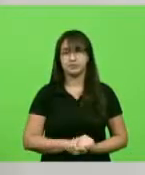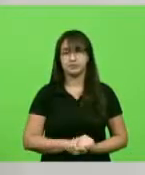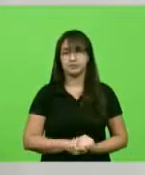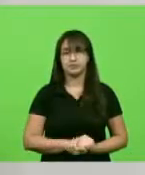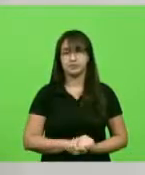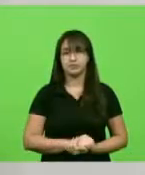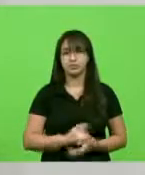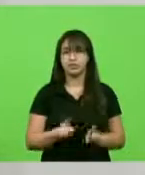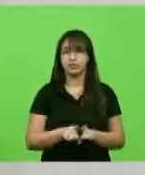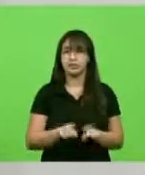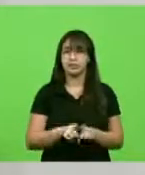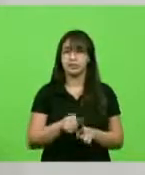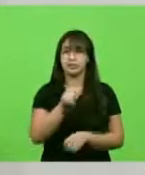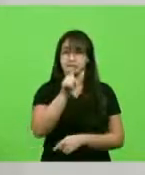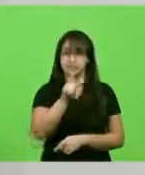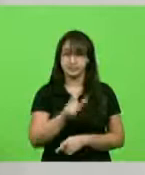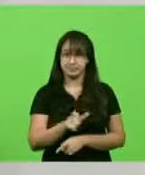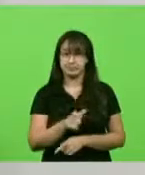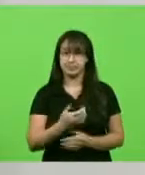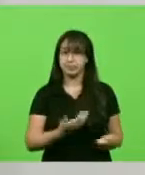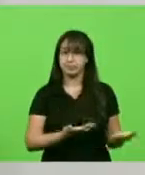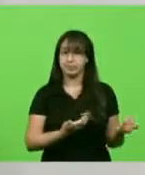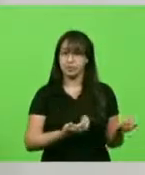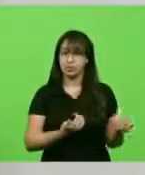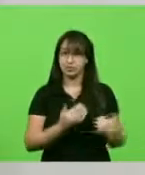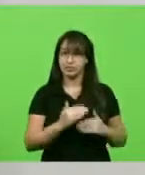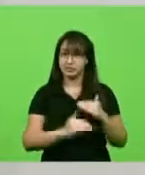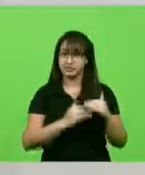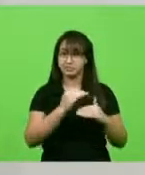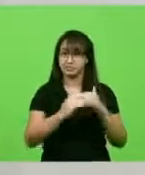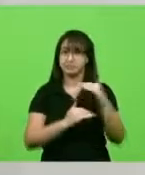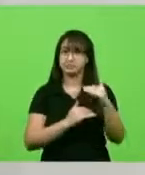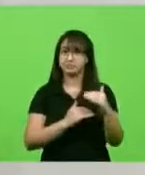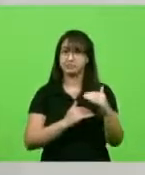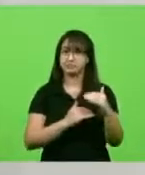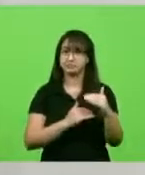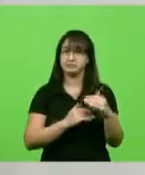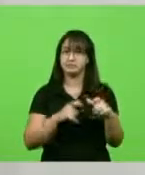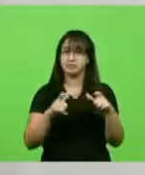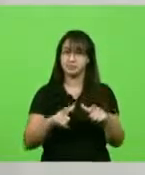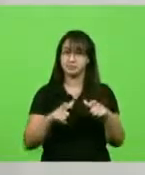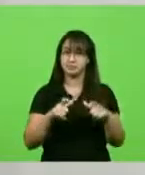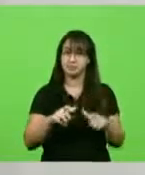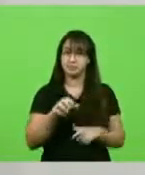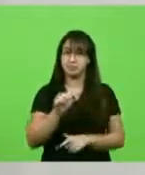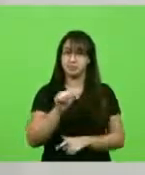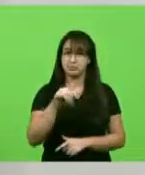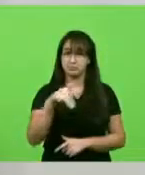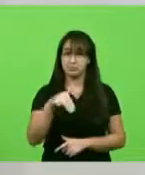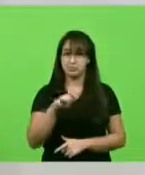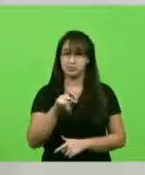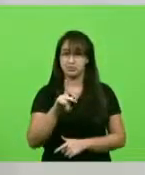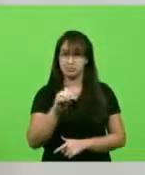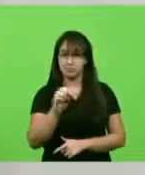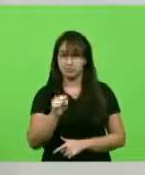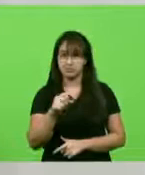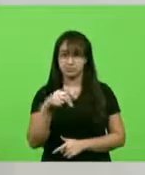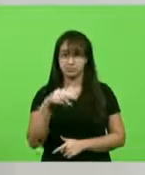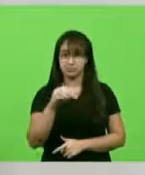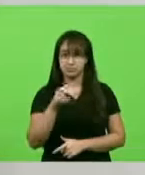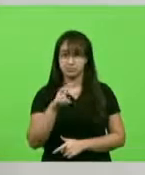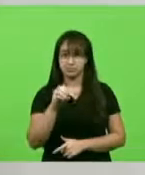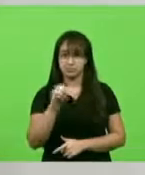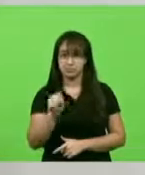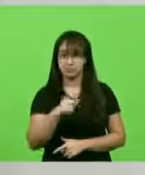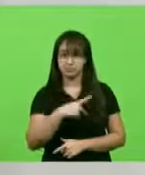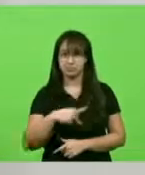progressista de Campos Novos, o presidente da Câmara de Vereadores,